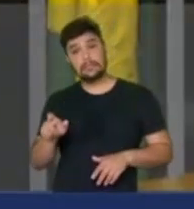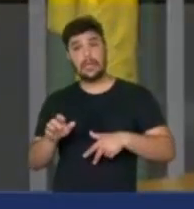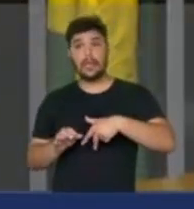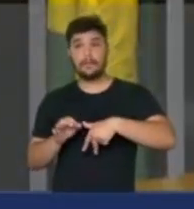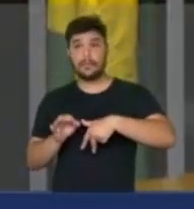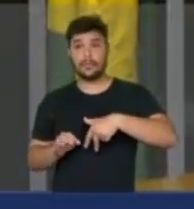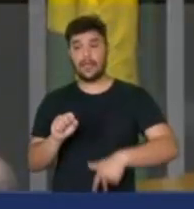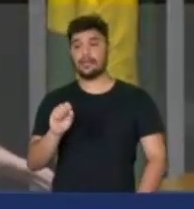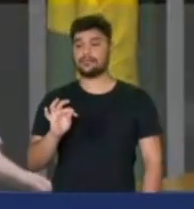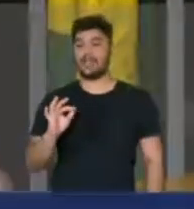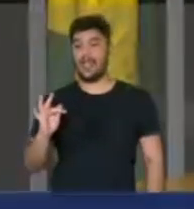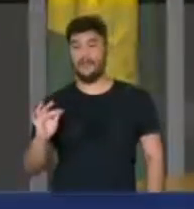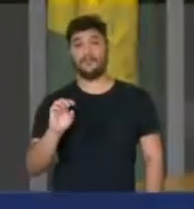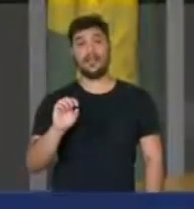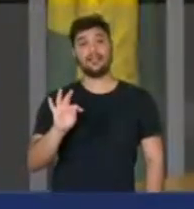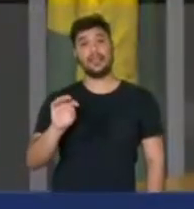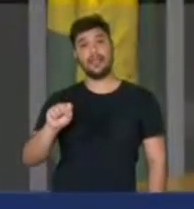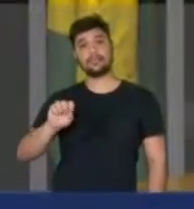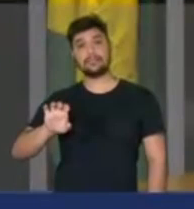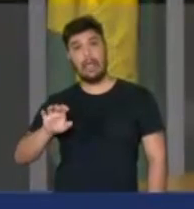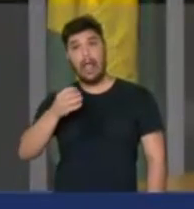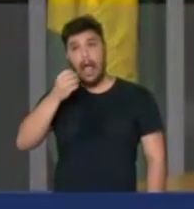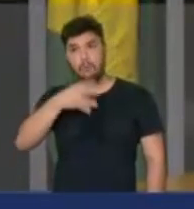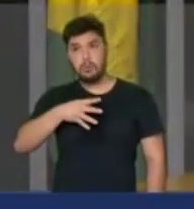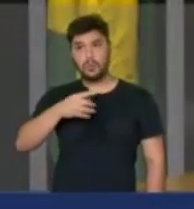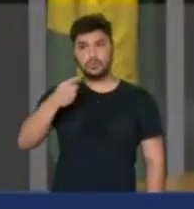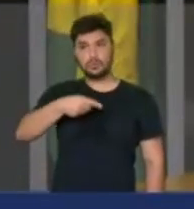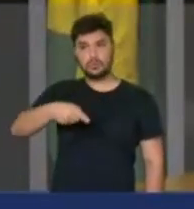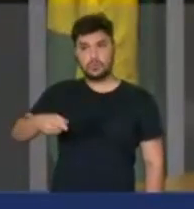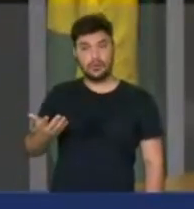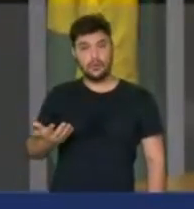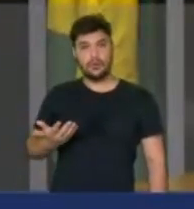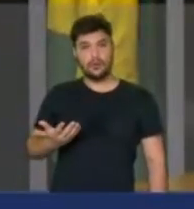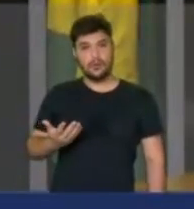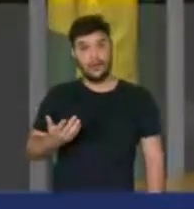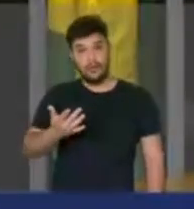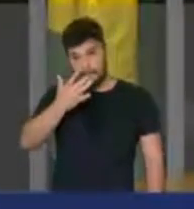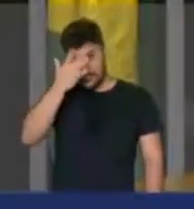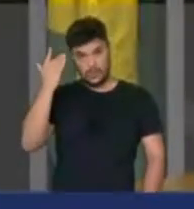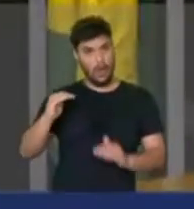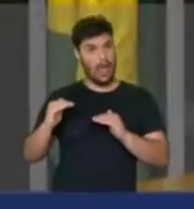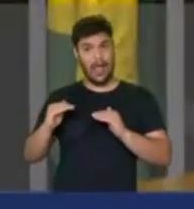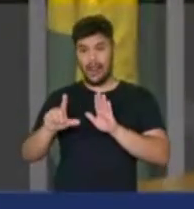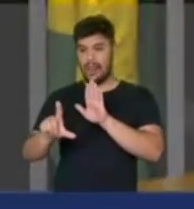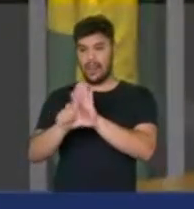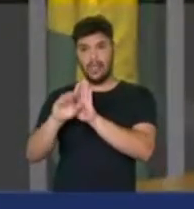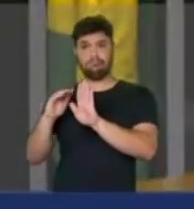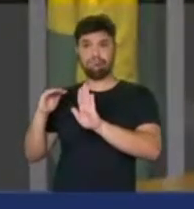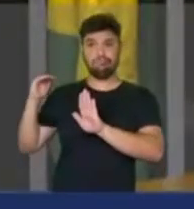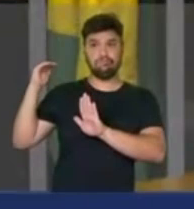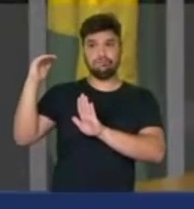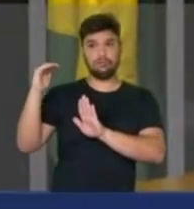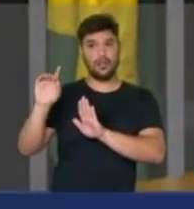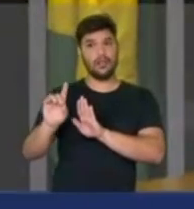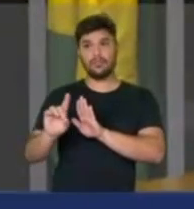STF e pelo TSE, porque ninguém, absolutamente ninguém, pode estar acima da lei, muito menos